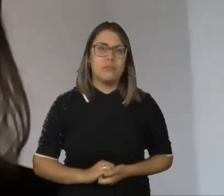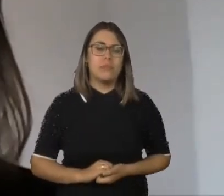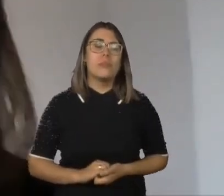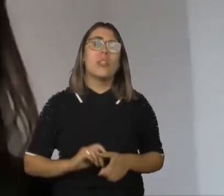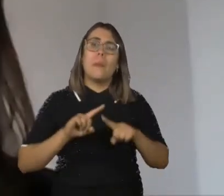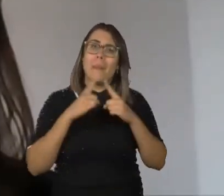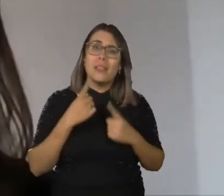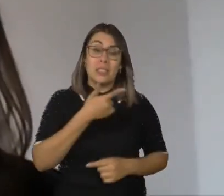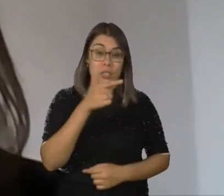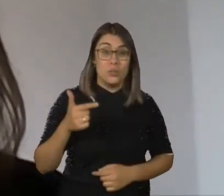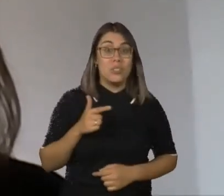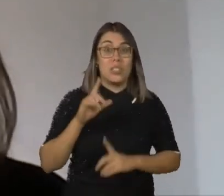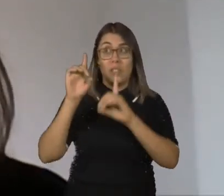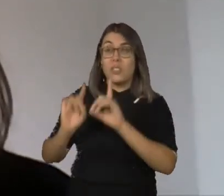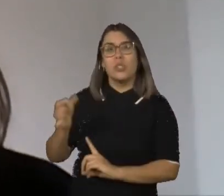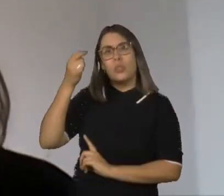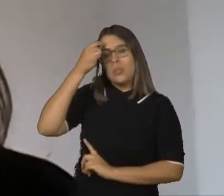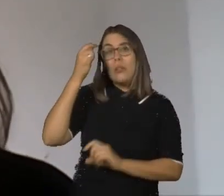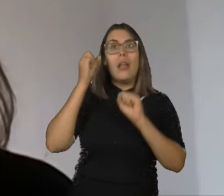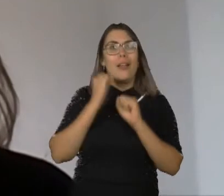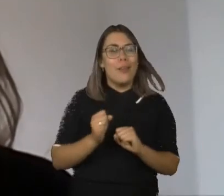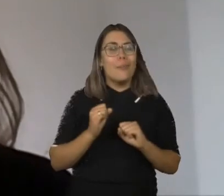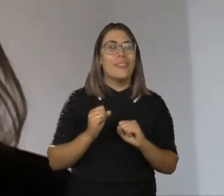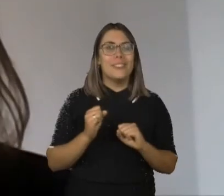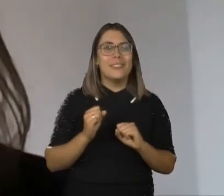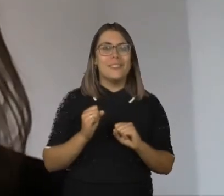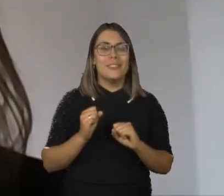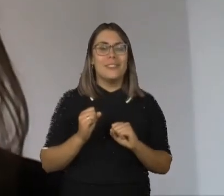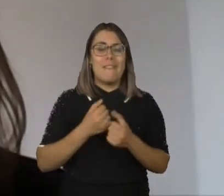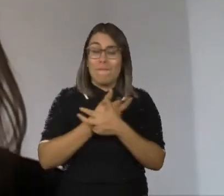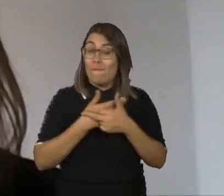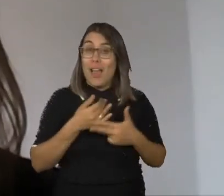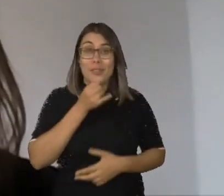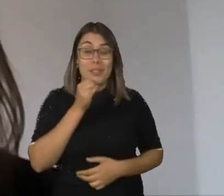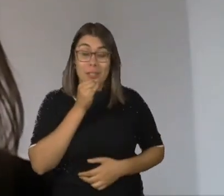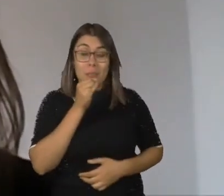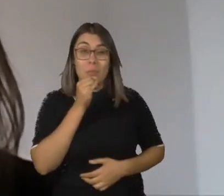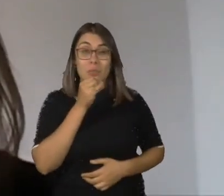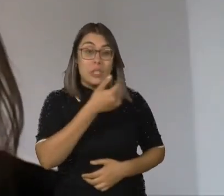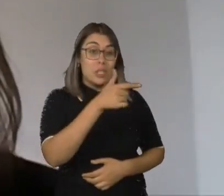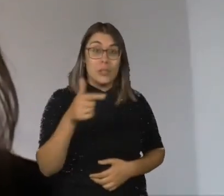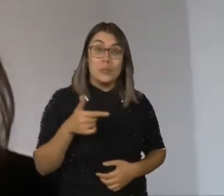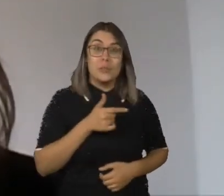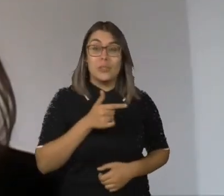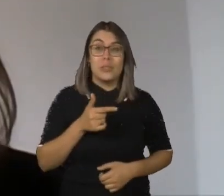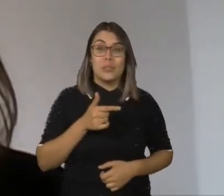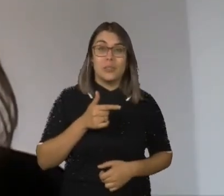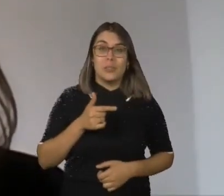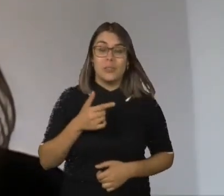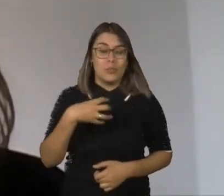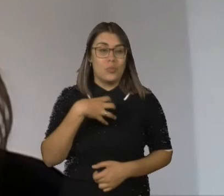alguém não for, essa pessoa tem o direito de não ser. Nós temos vários exemplos de pessoas que não têm